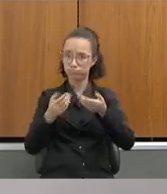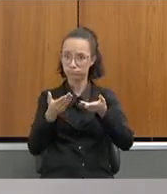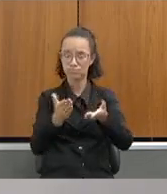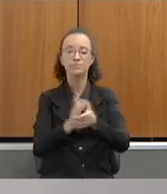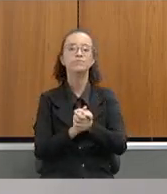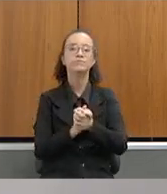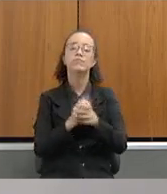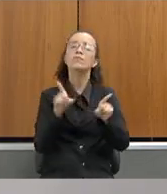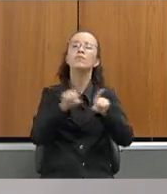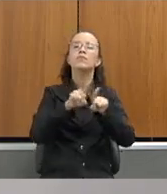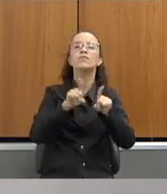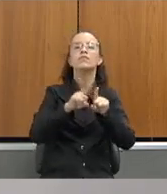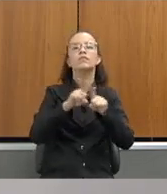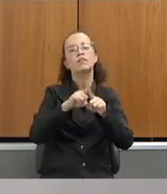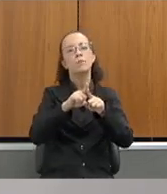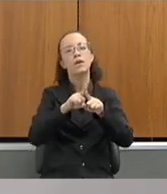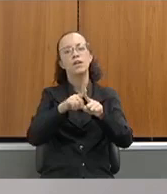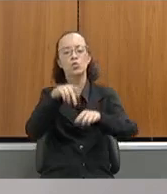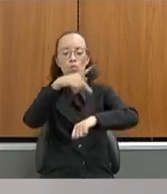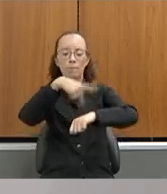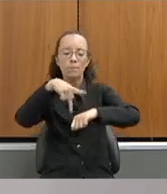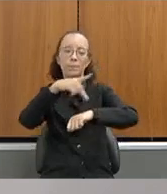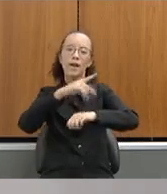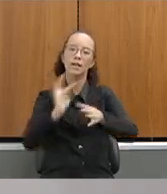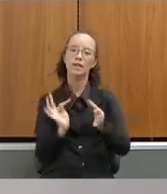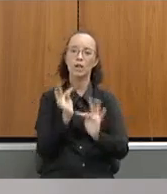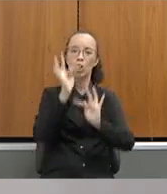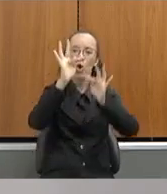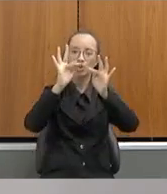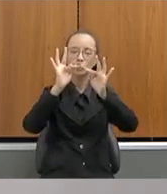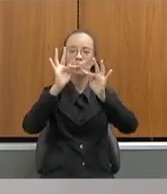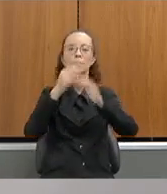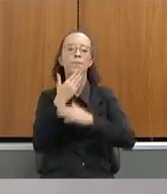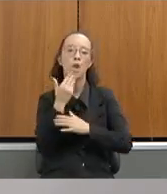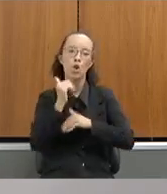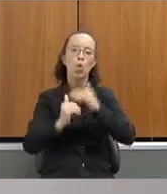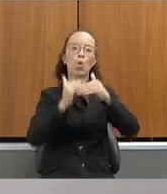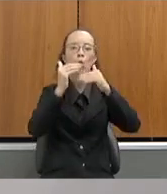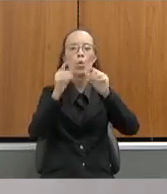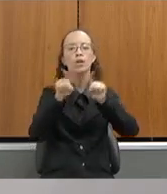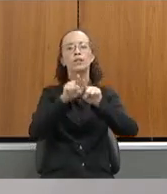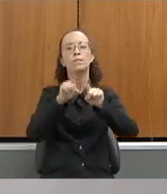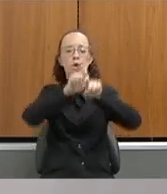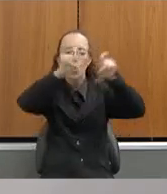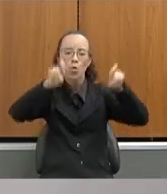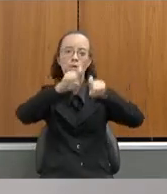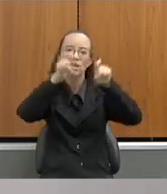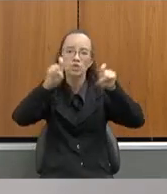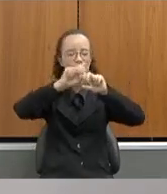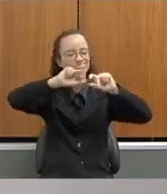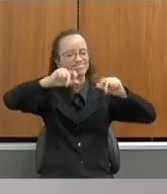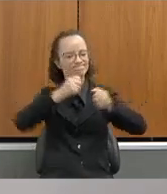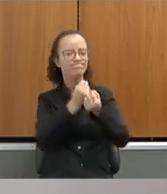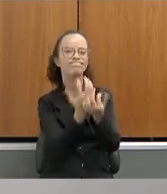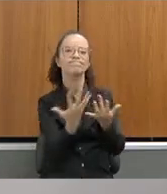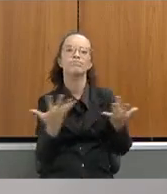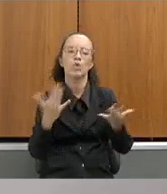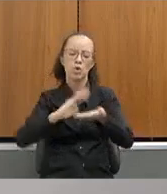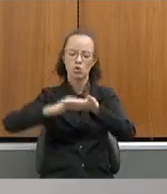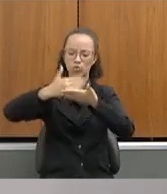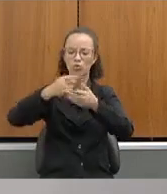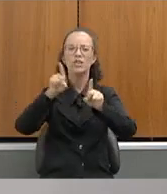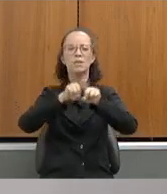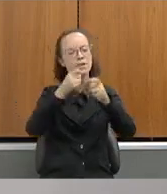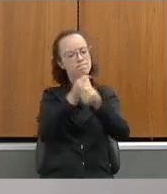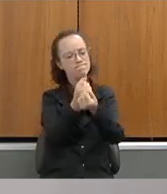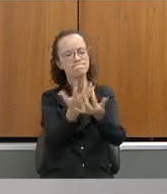Fizemos a renovação do parque tecnológico, distribuímos 92 mil computadores, 8 mil notebooks, já foram entregues